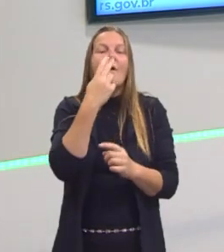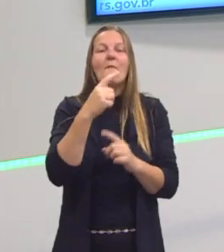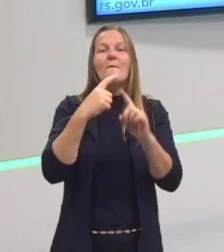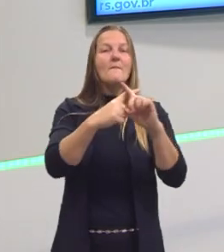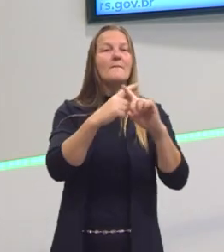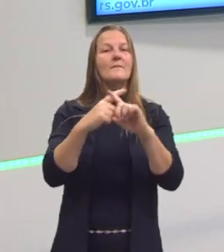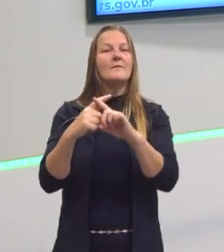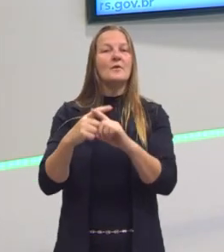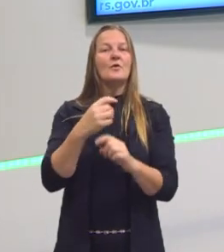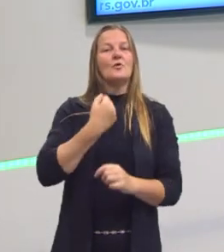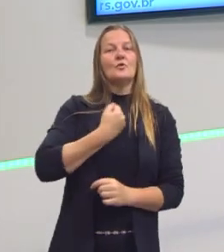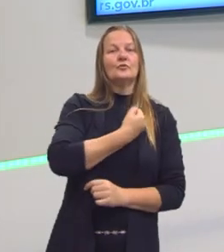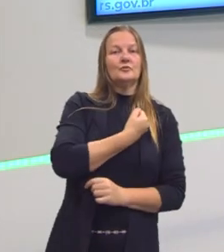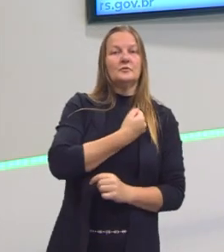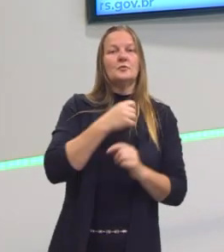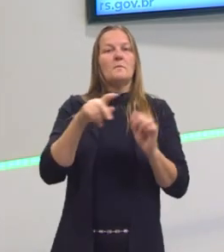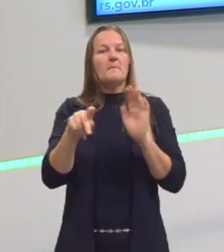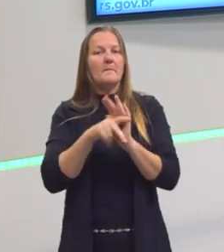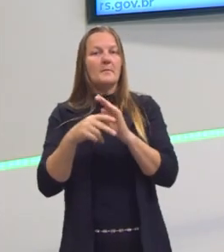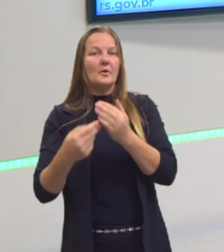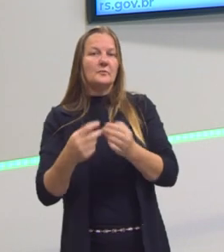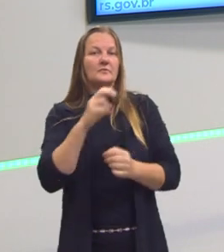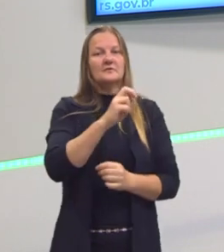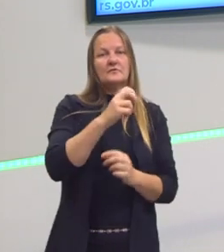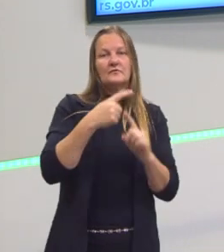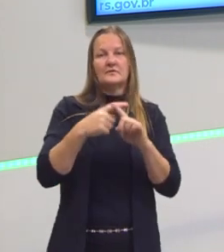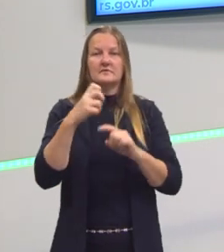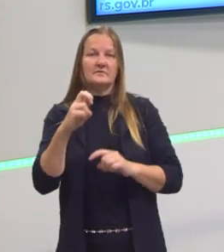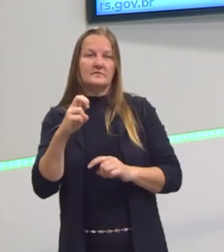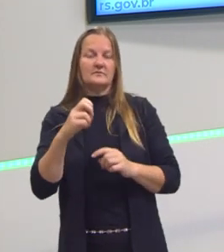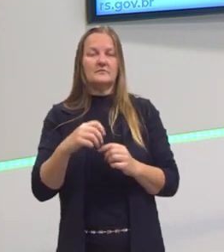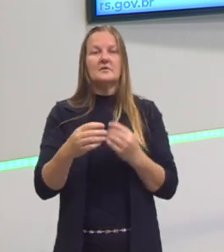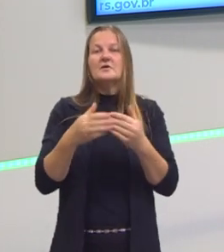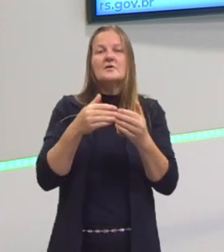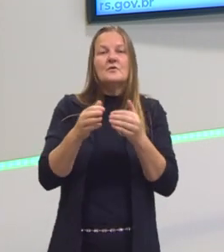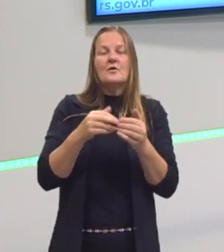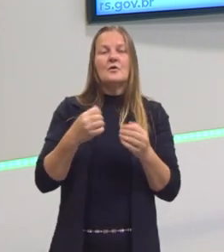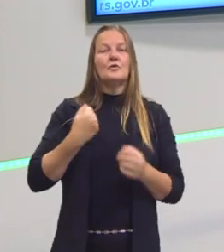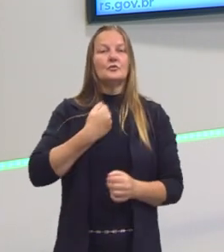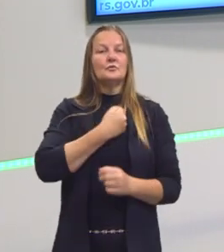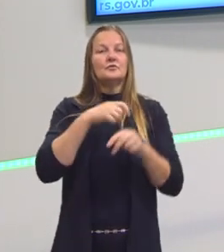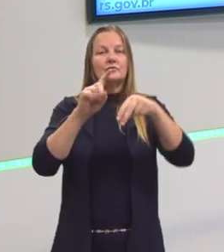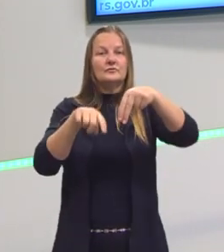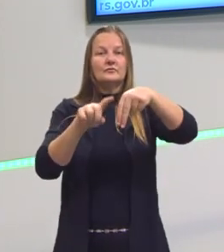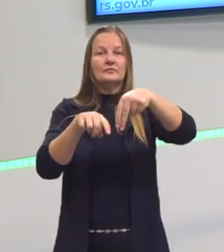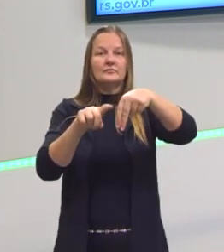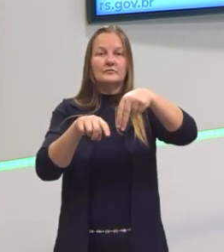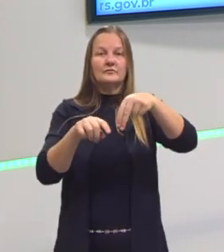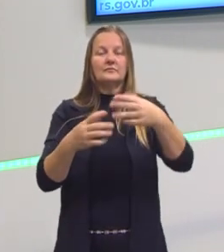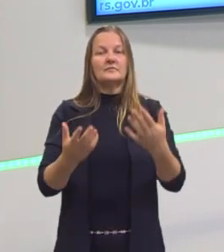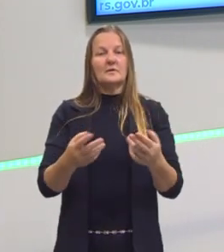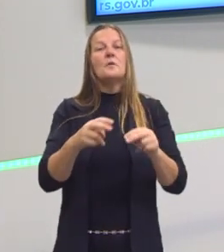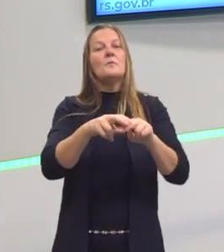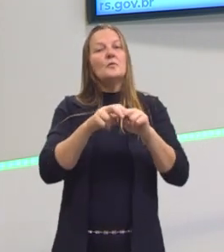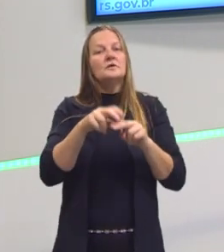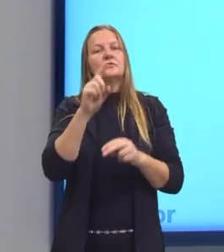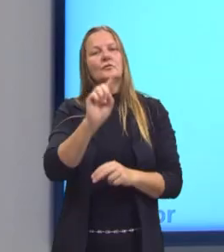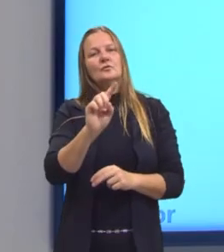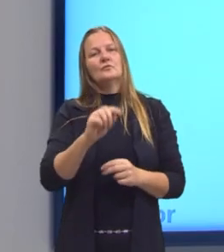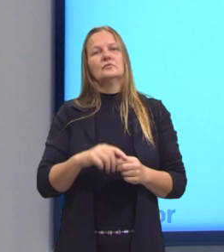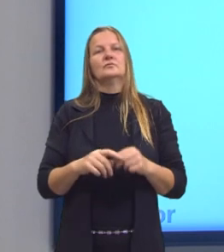de um número por ele mesmo, né? Nesse caso aqui, são os números naturais. Então, por isso que inicia no um,